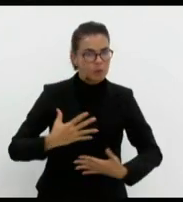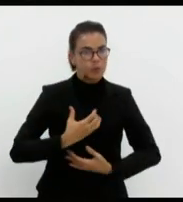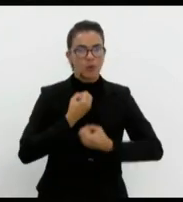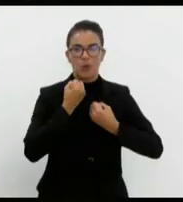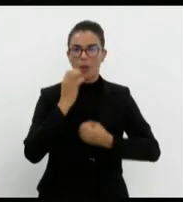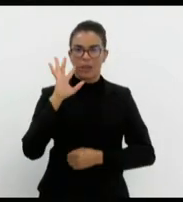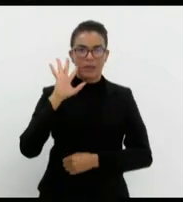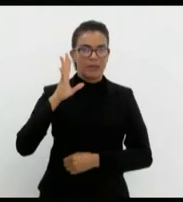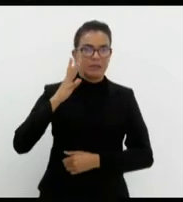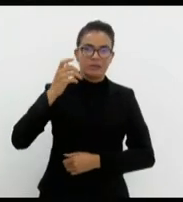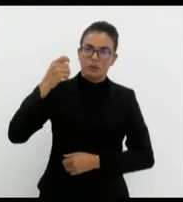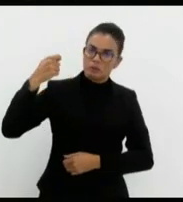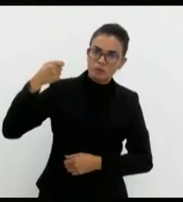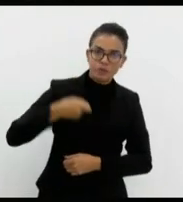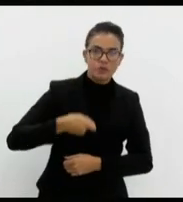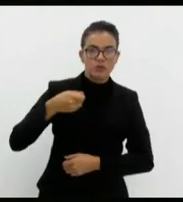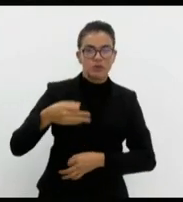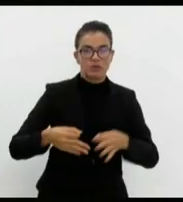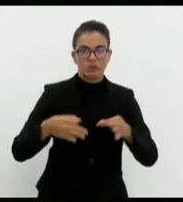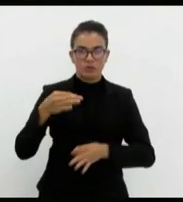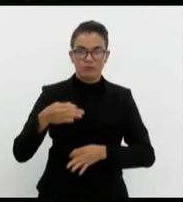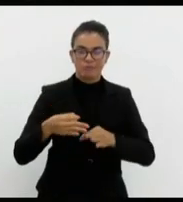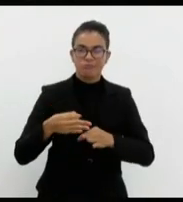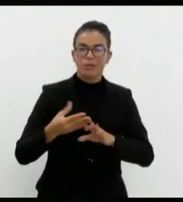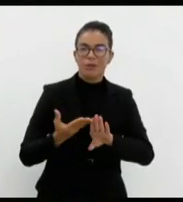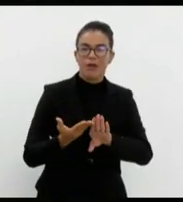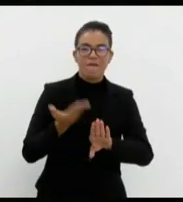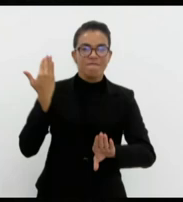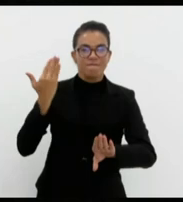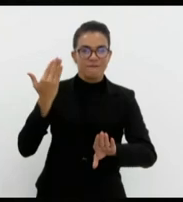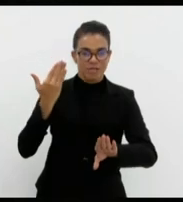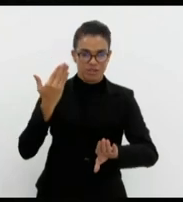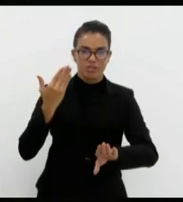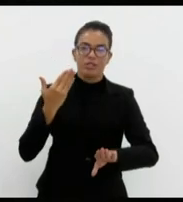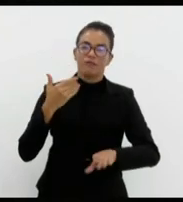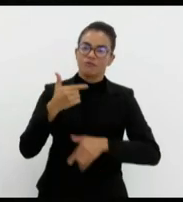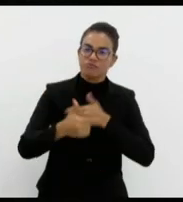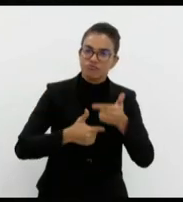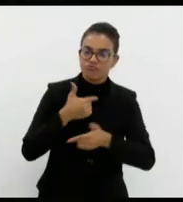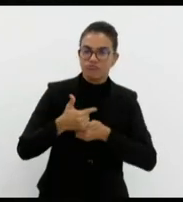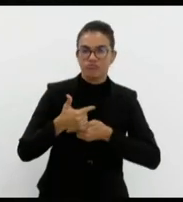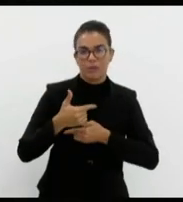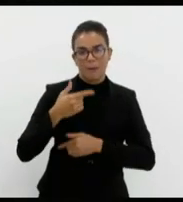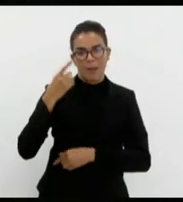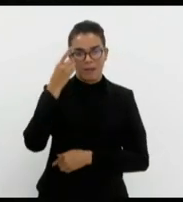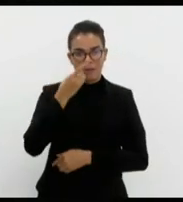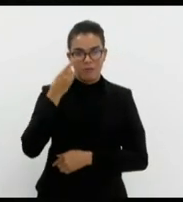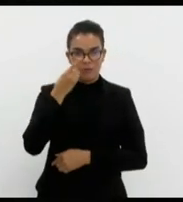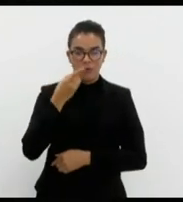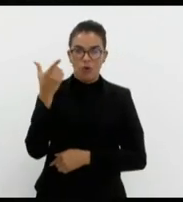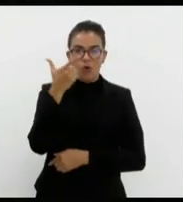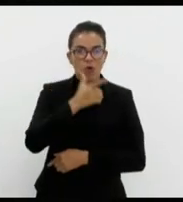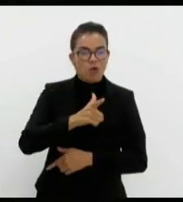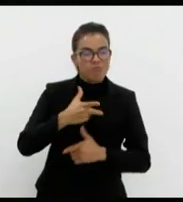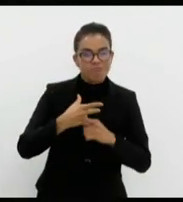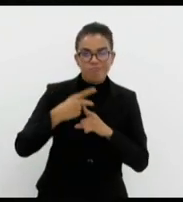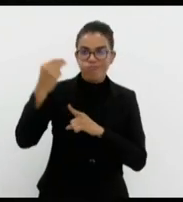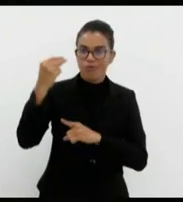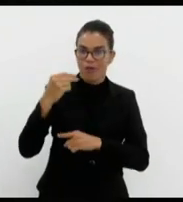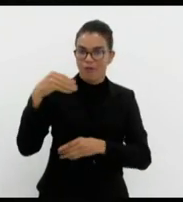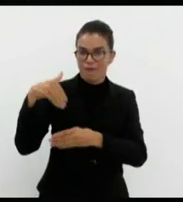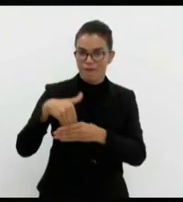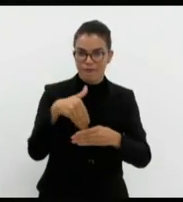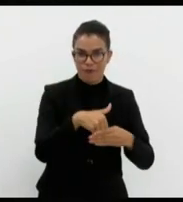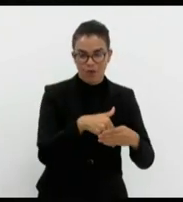decisão judicial que me afastava do mandato do deputado estadual, legitimamente conquistado nas urnas, através do voto